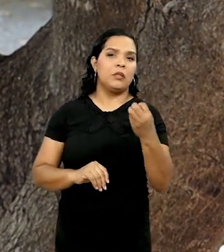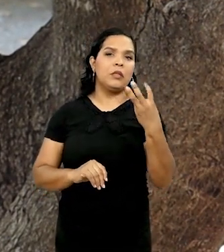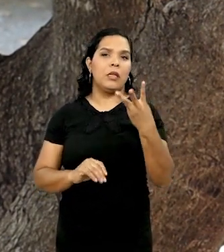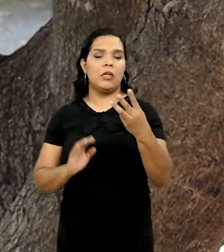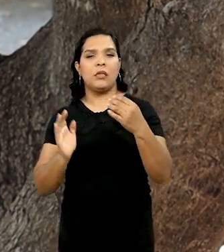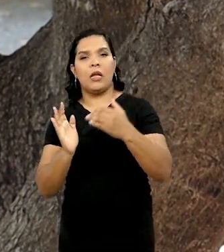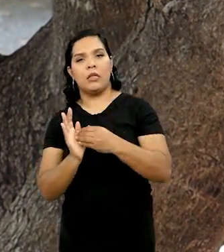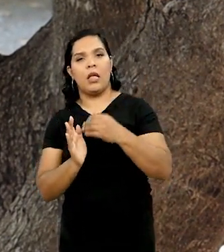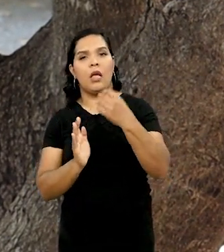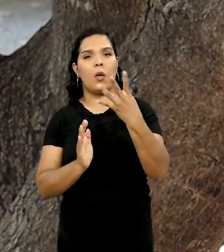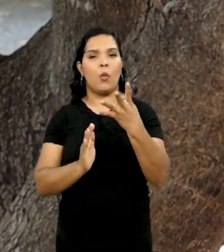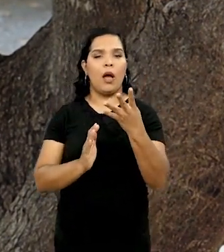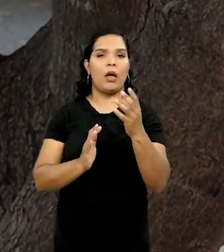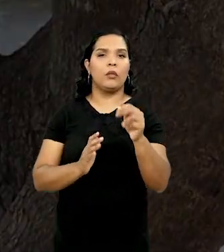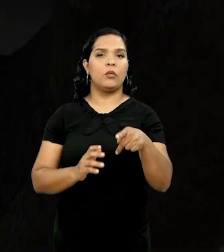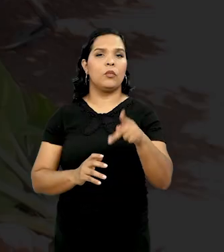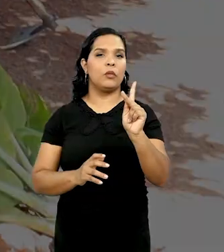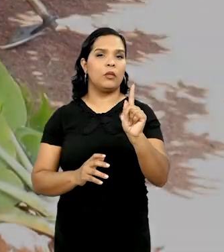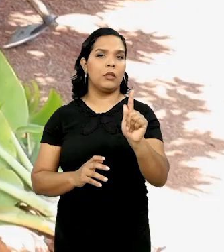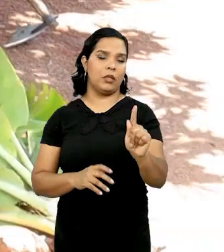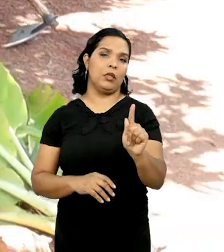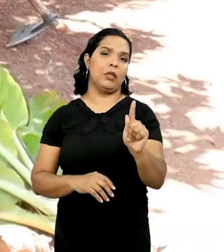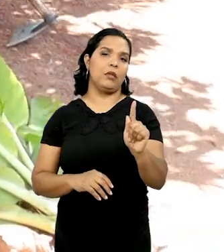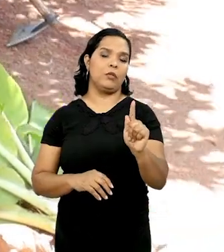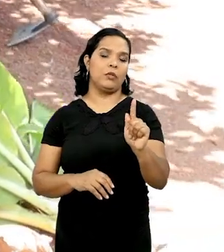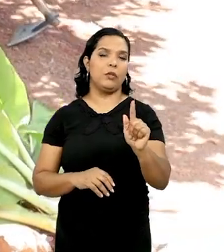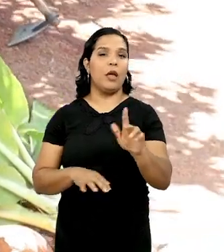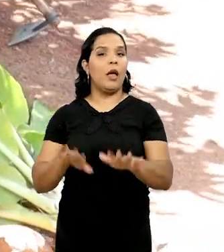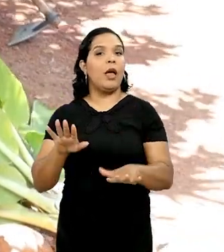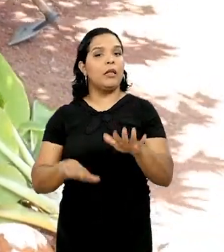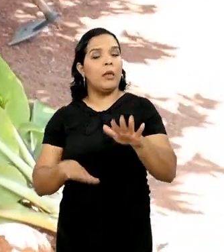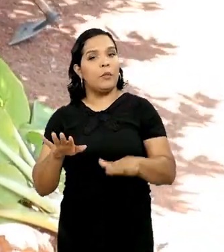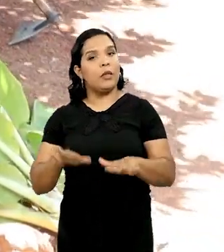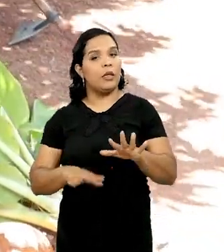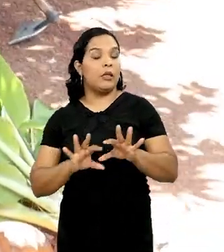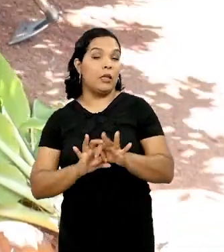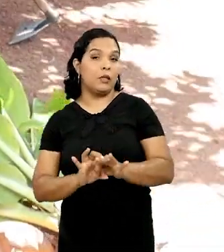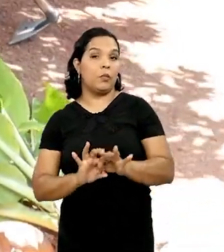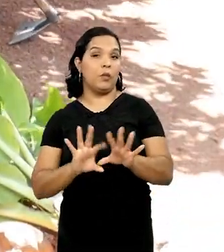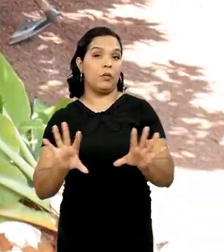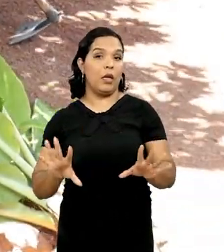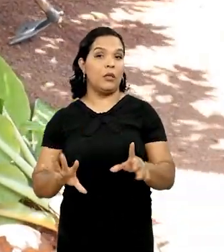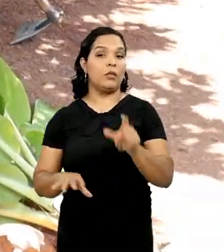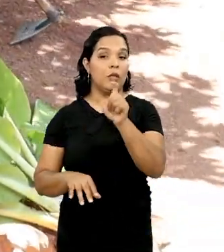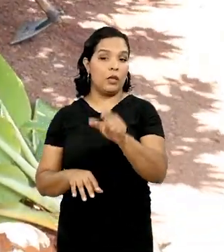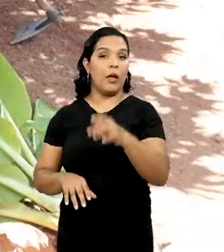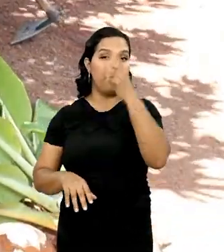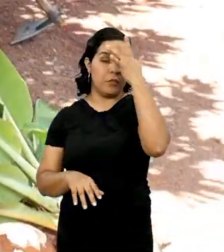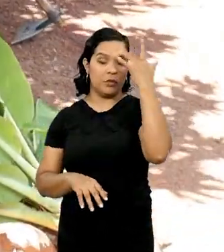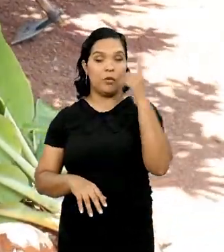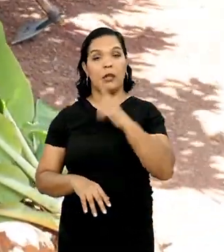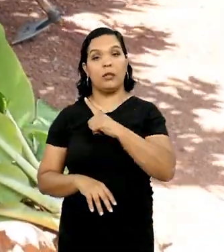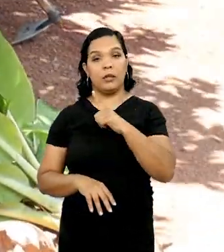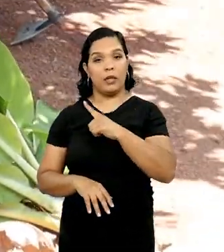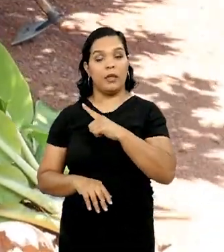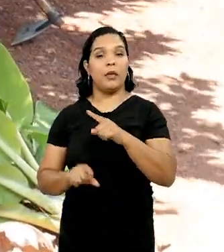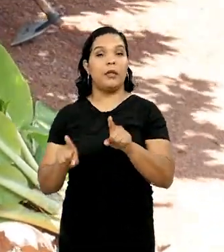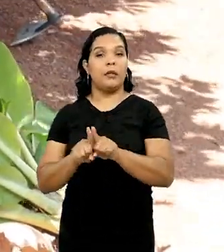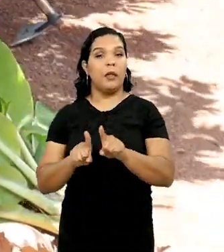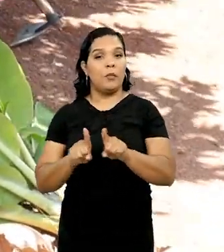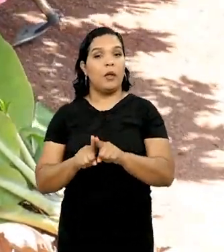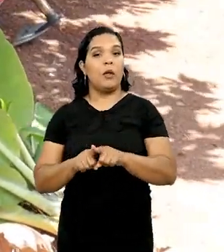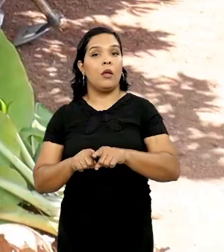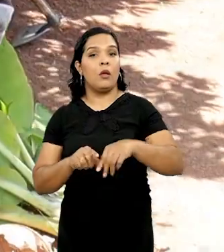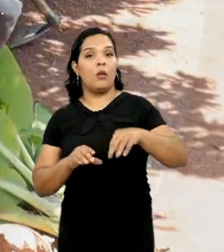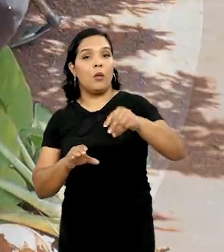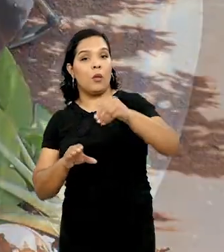3 a 4 quilos, ou 3 a 4 litros, a depender da disponibilidade que o agricultor tem. Colocamos um